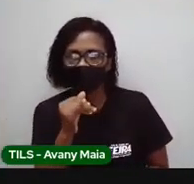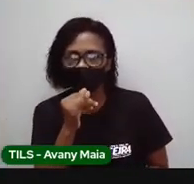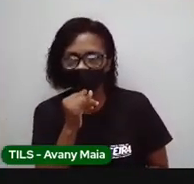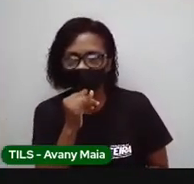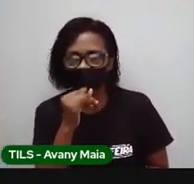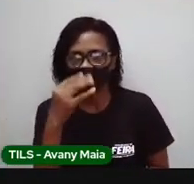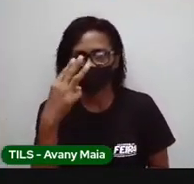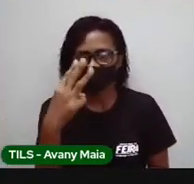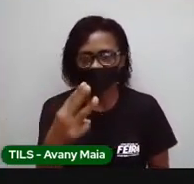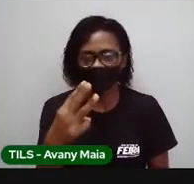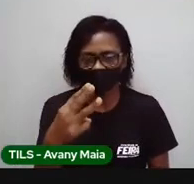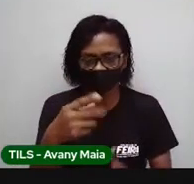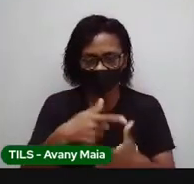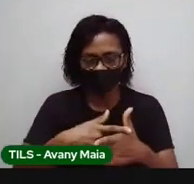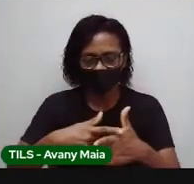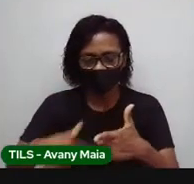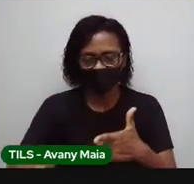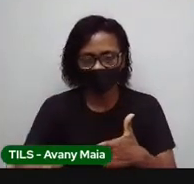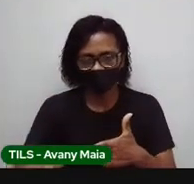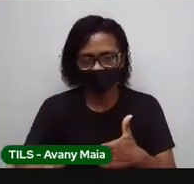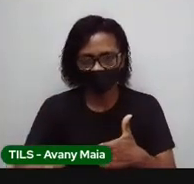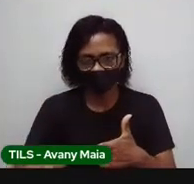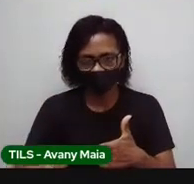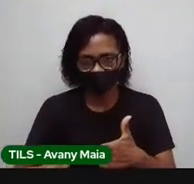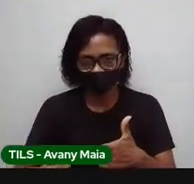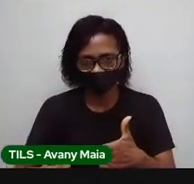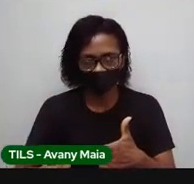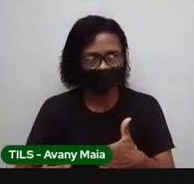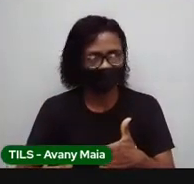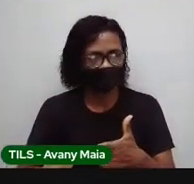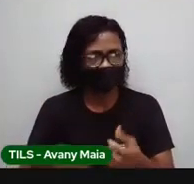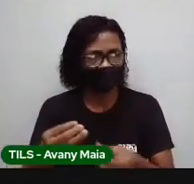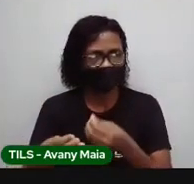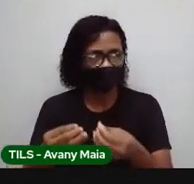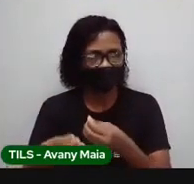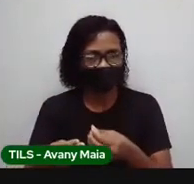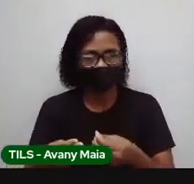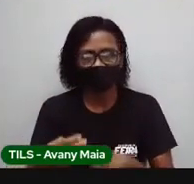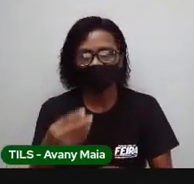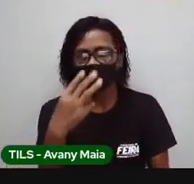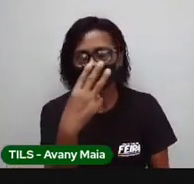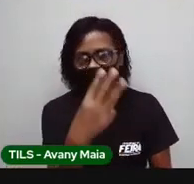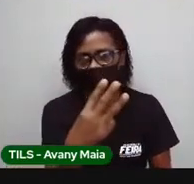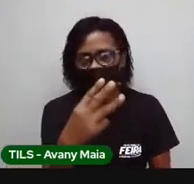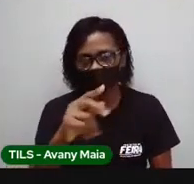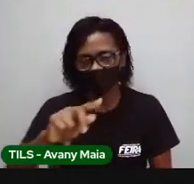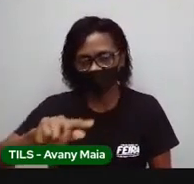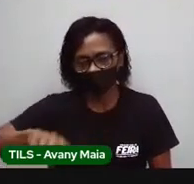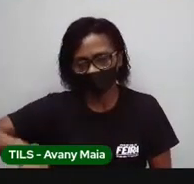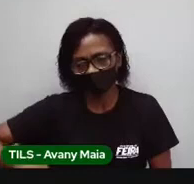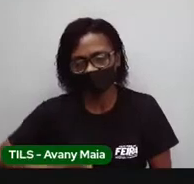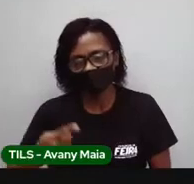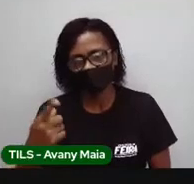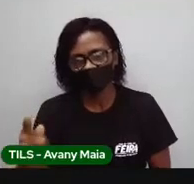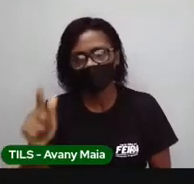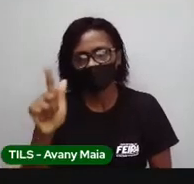multiplicar por mil, e isso vai virar três mil gramas. Tá bom? Bacana?